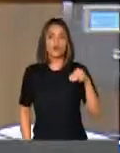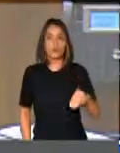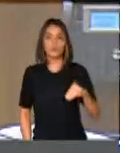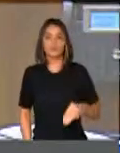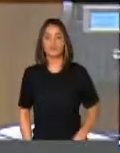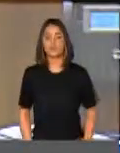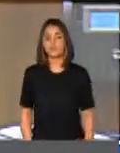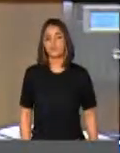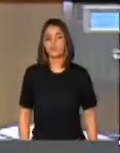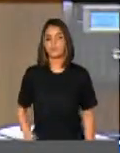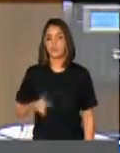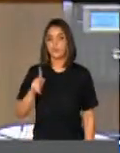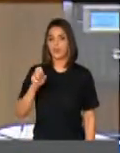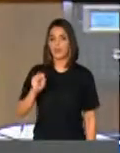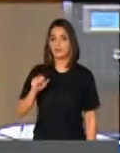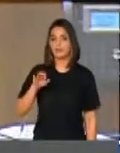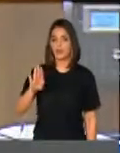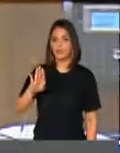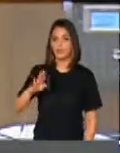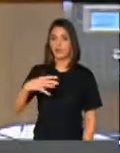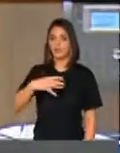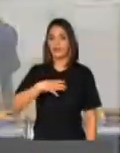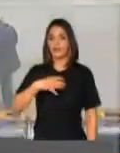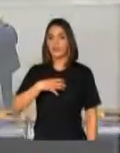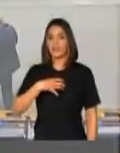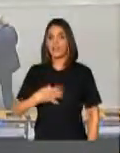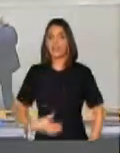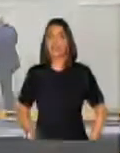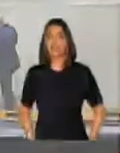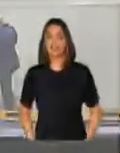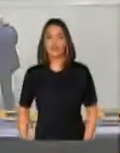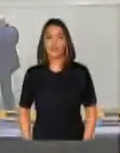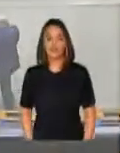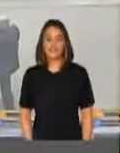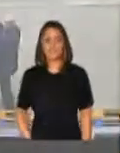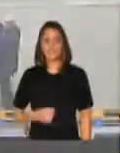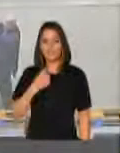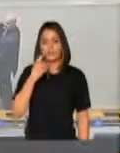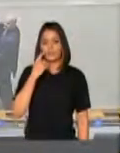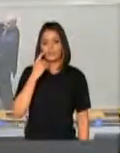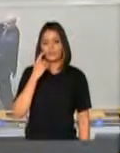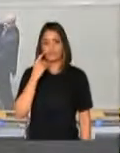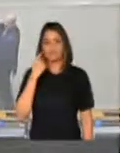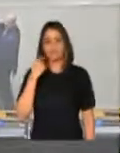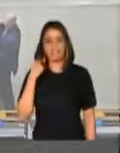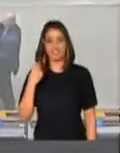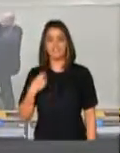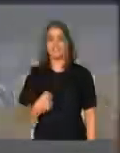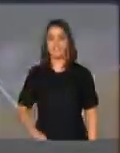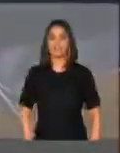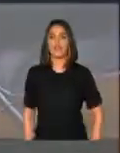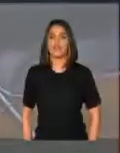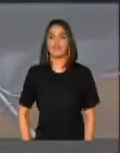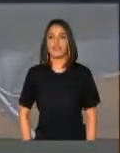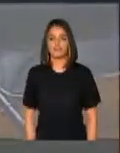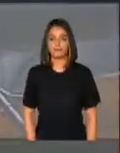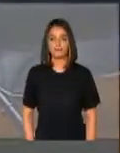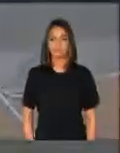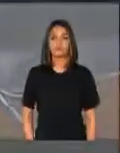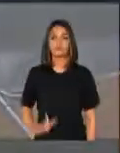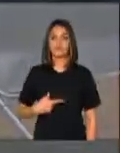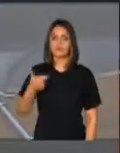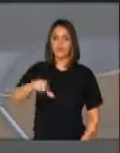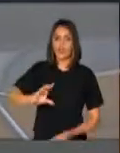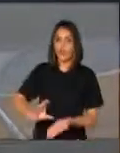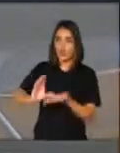da mata do PSB da Bahia. Senhor presidente, para mais uma vez registrar nesta casa que o